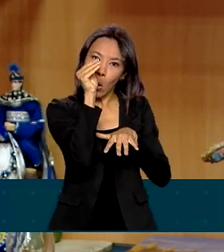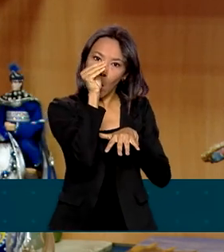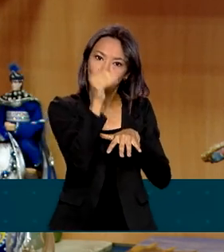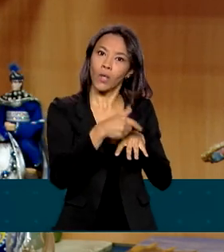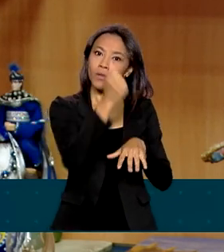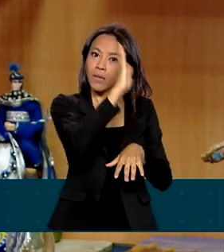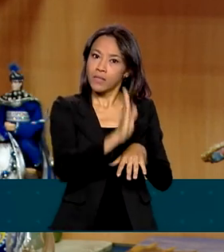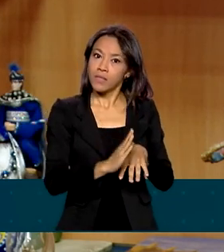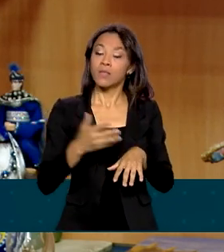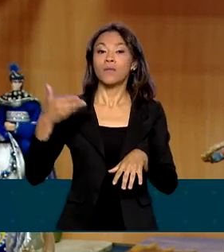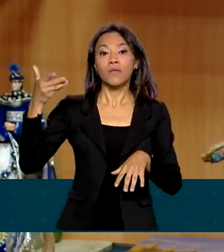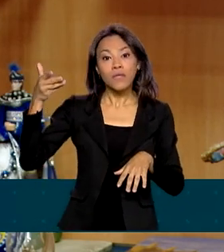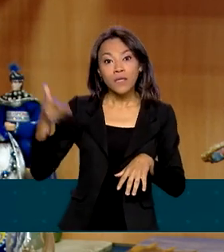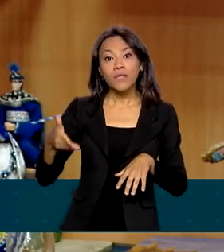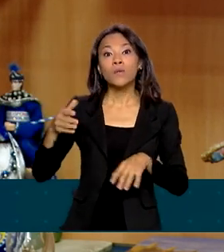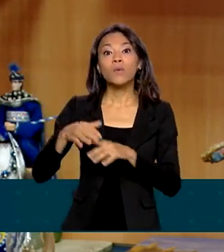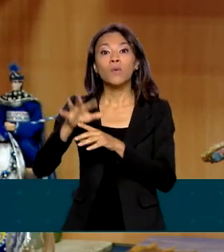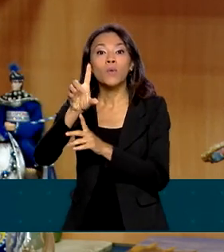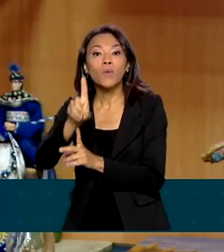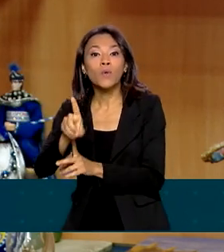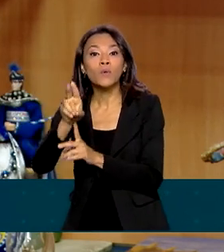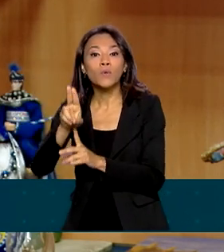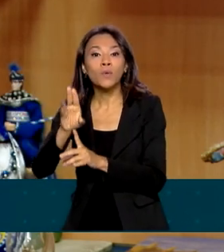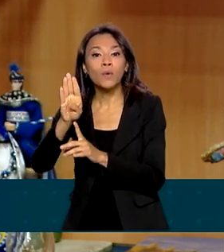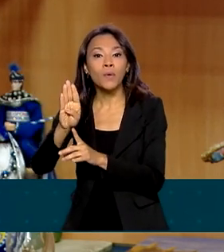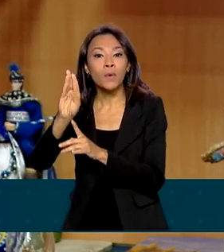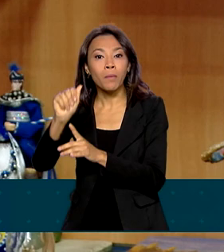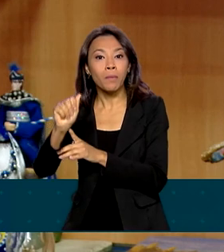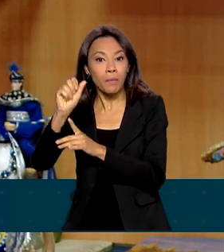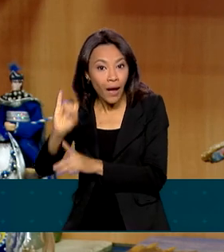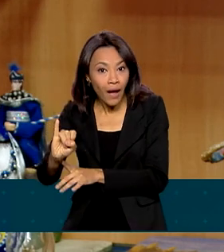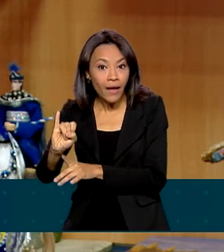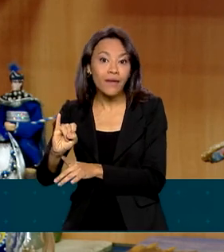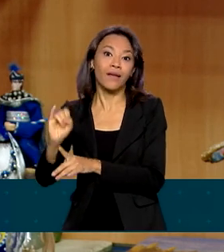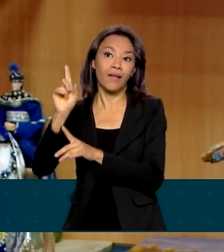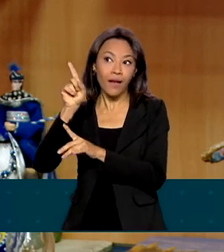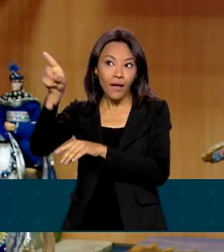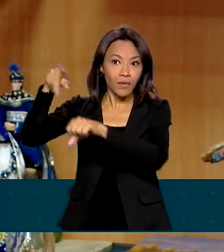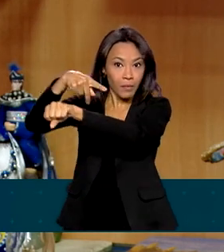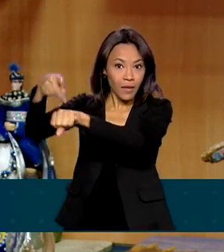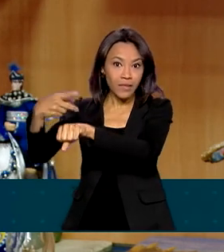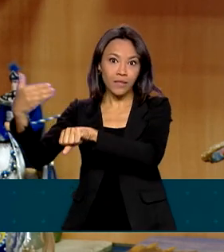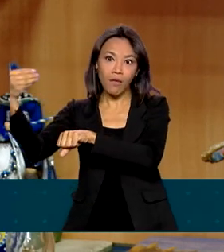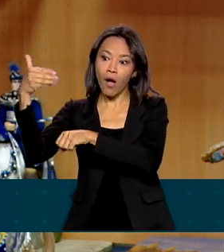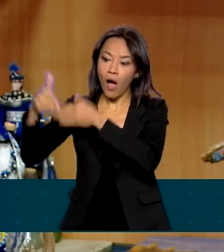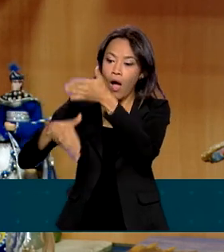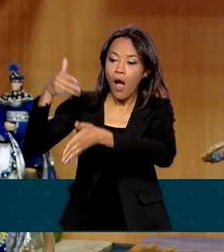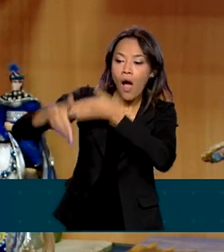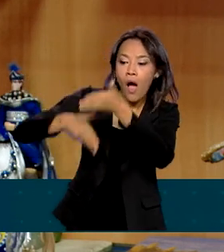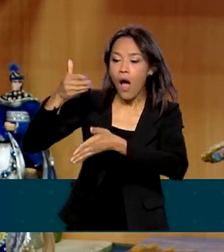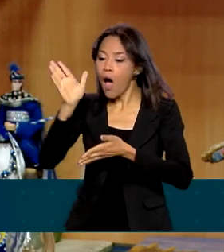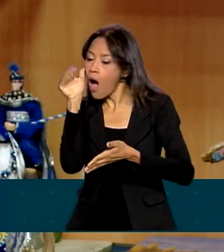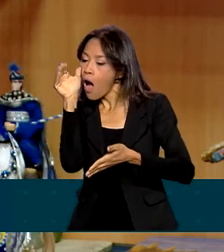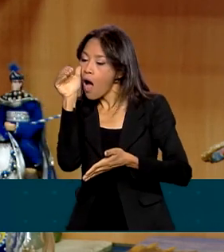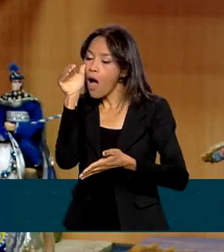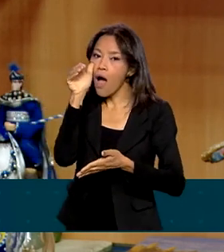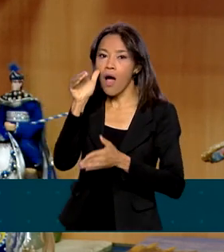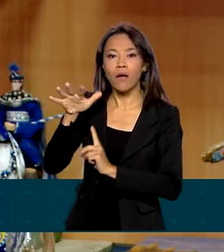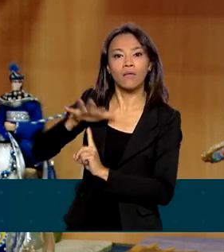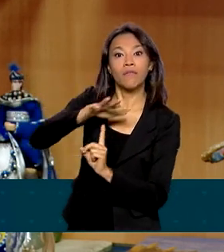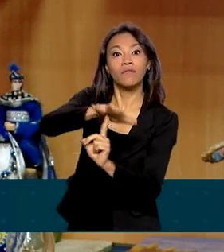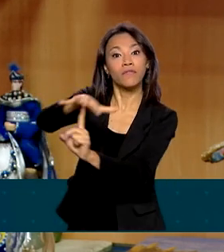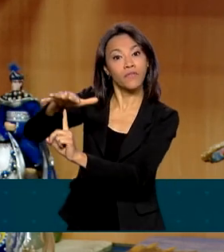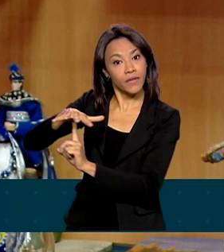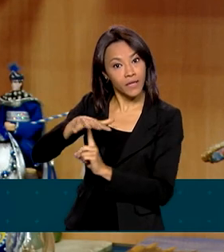está entre os quatro pavilhões mais visitados da ExpoMundo. São 190 países que estão lá concorrendo para mostrar,